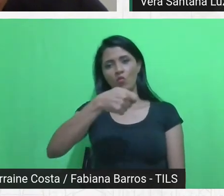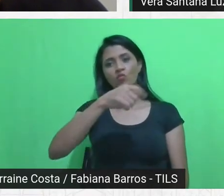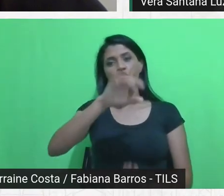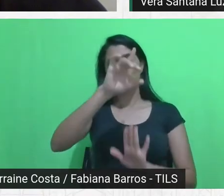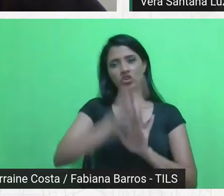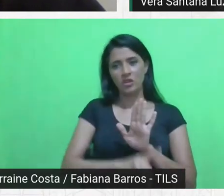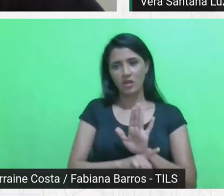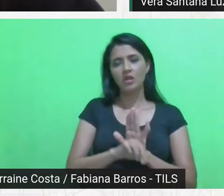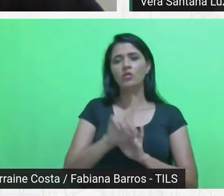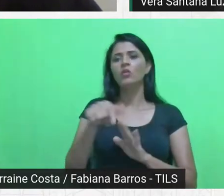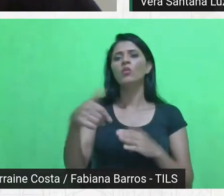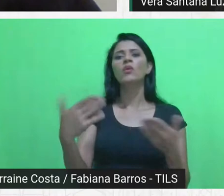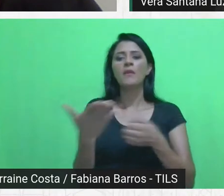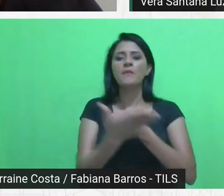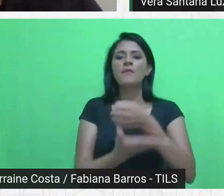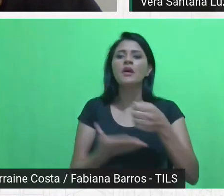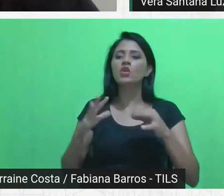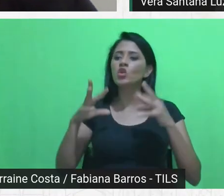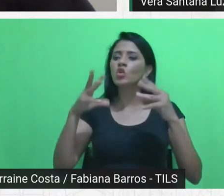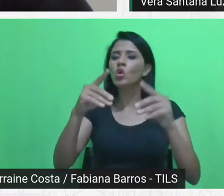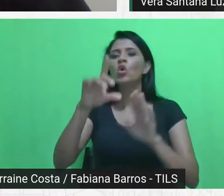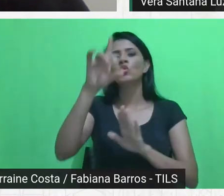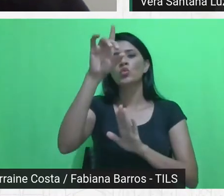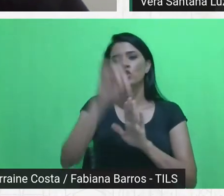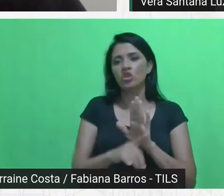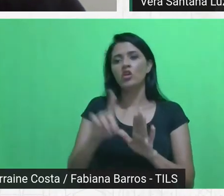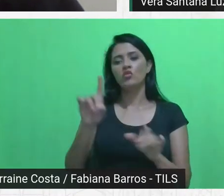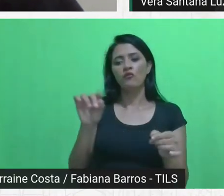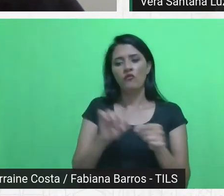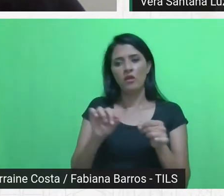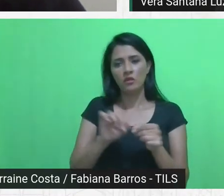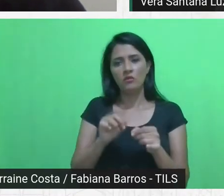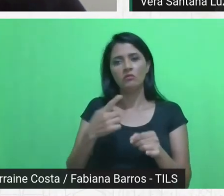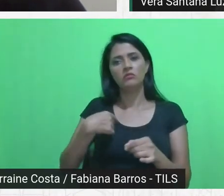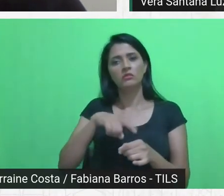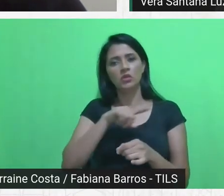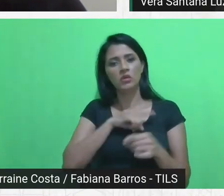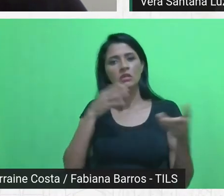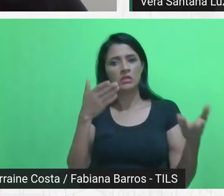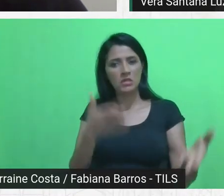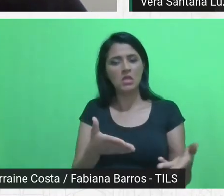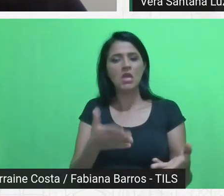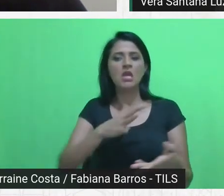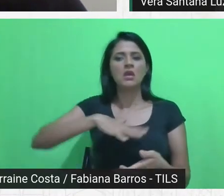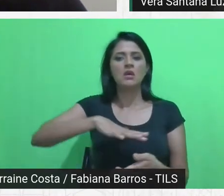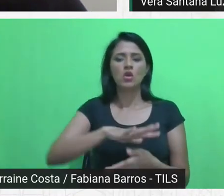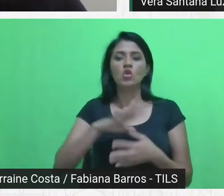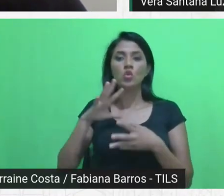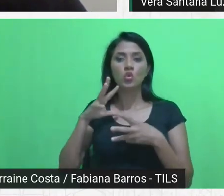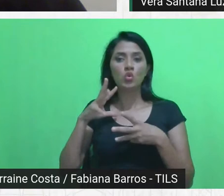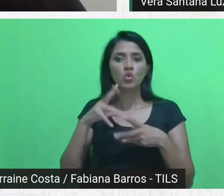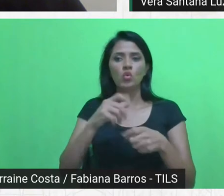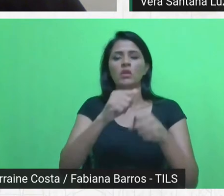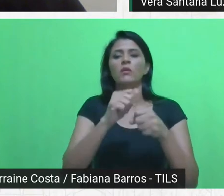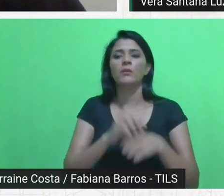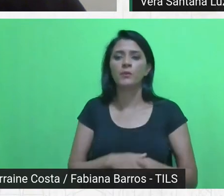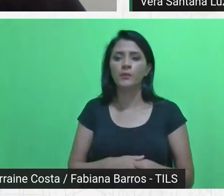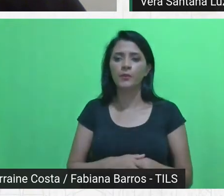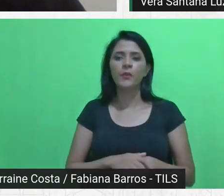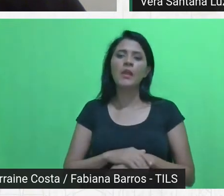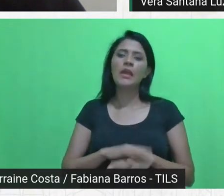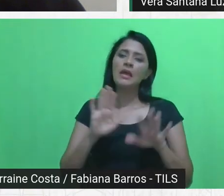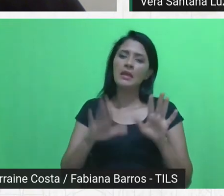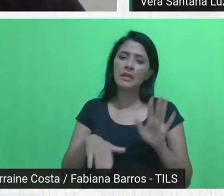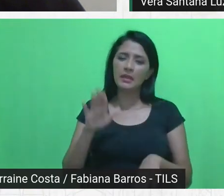material de todos os direitos concretizados, né? Então, a gente lida nesse campo dos direitos totais. Então, talvez esse arquiteto